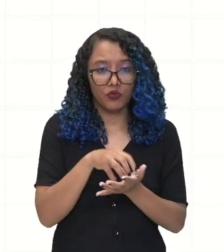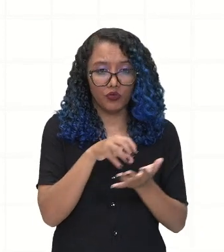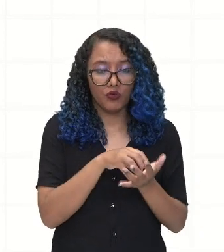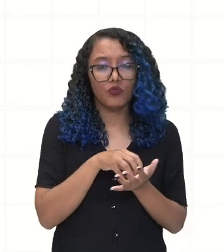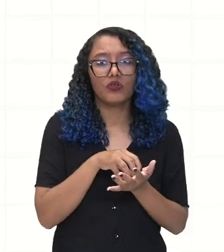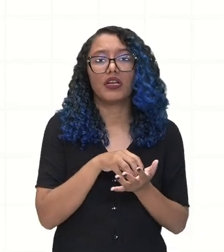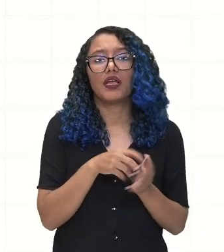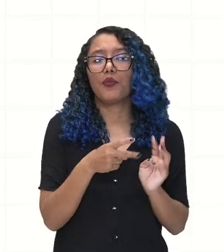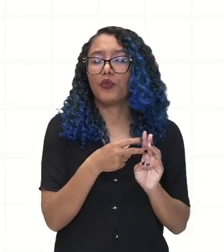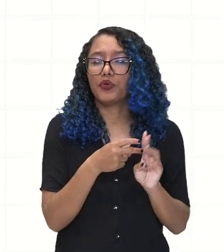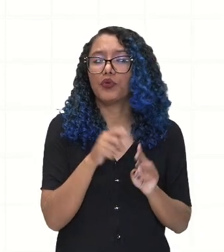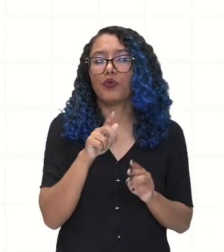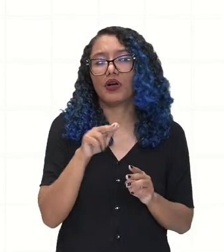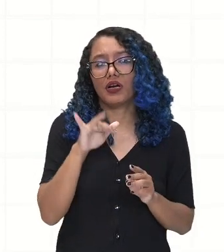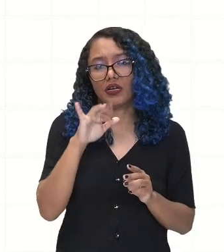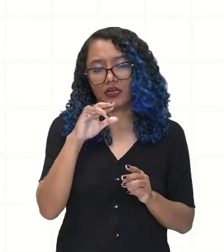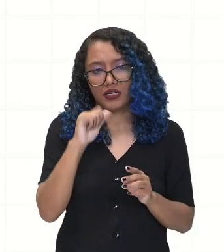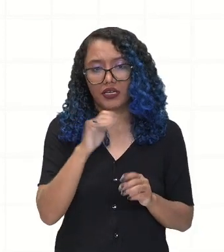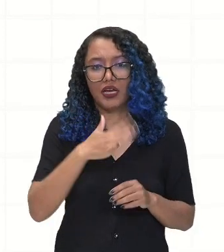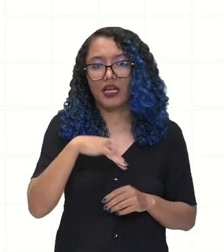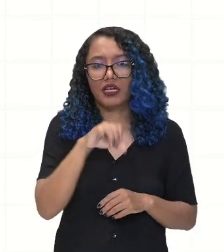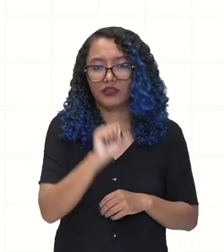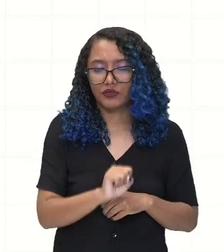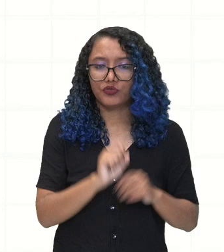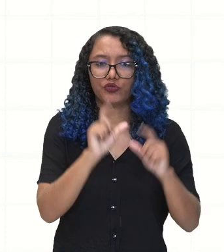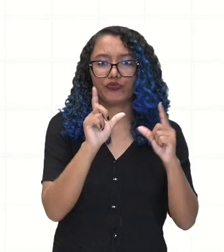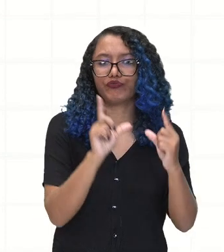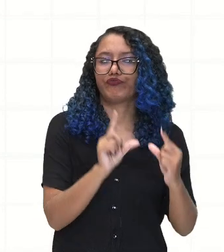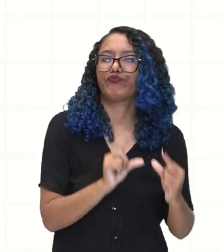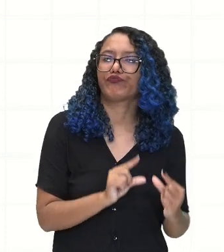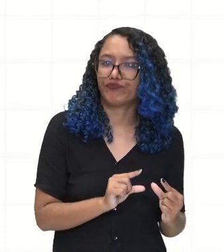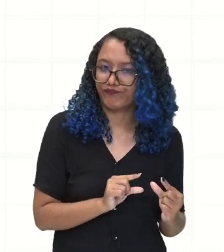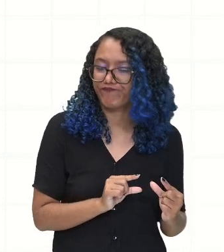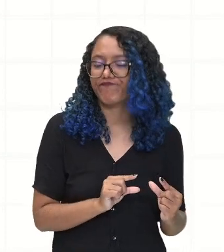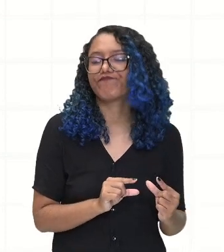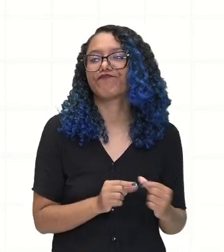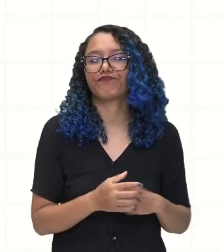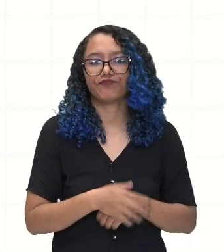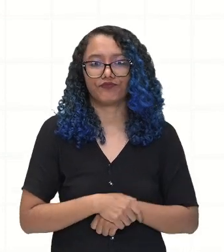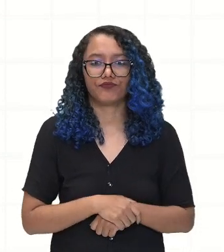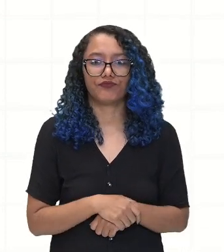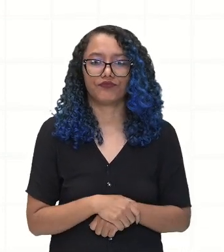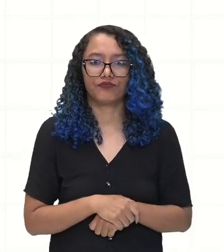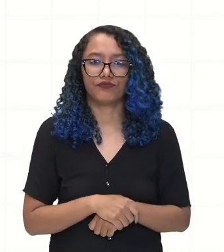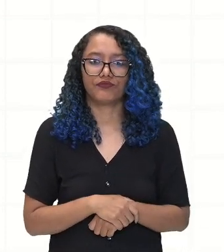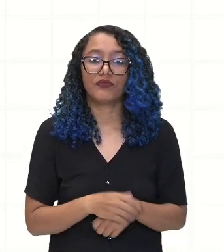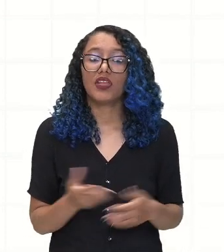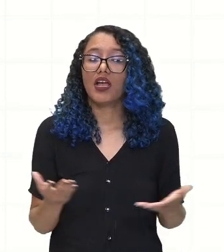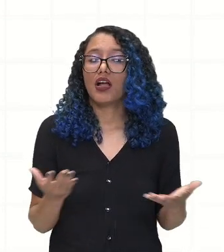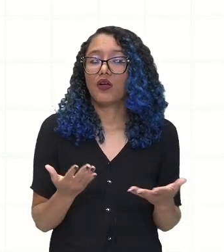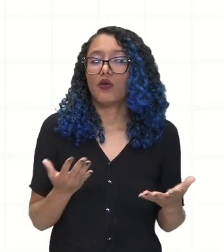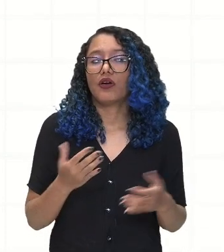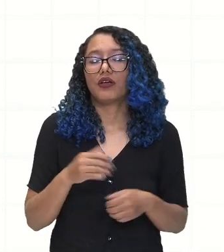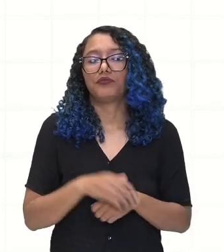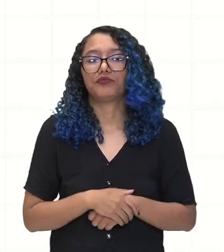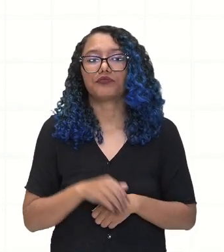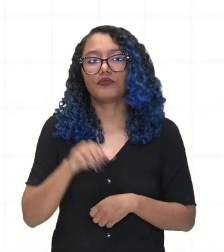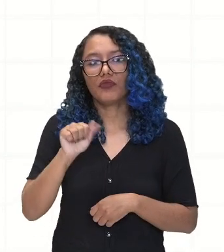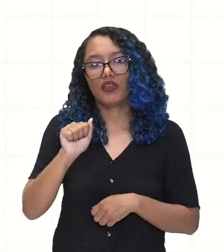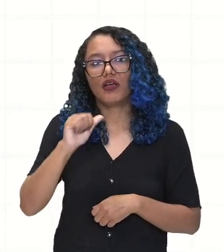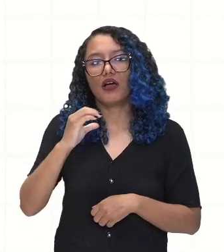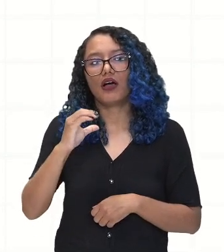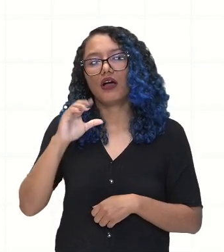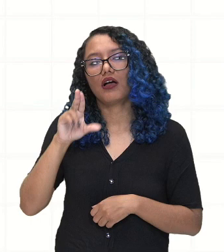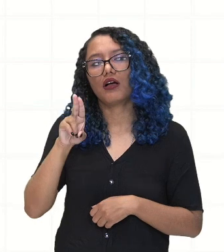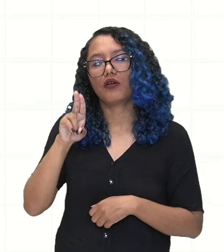no território ali do sul do Brasil. A culturação dos indígenas, como é que ela vai acontecer?